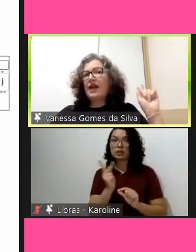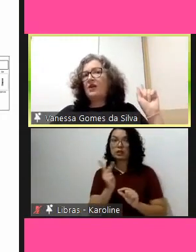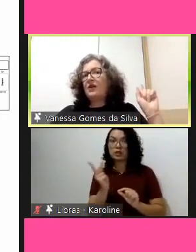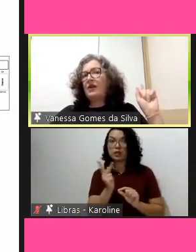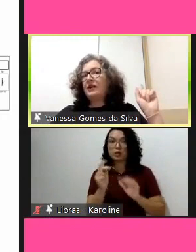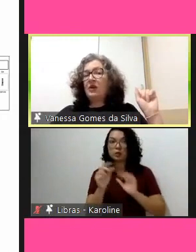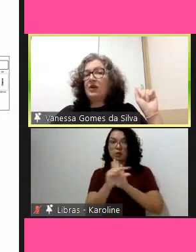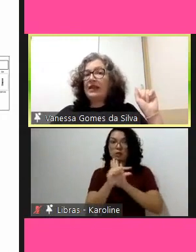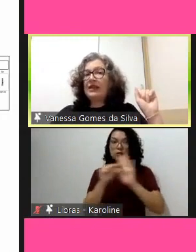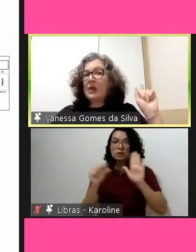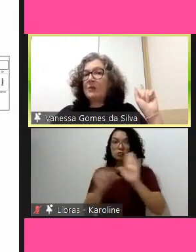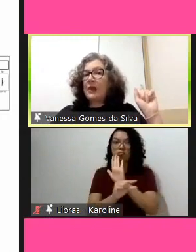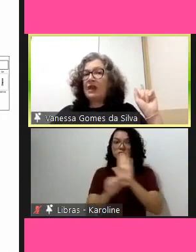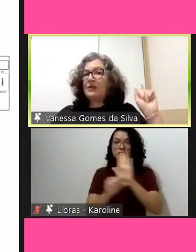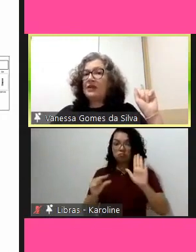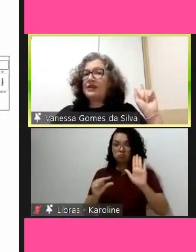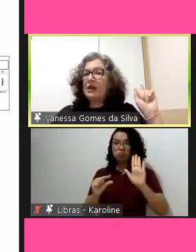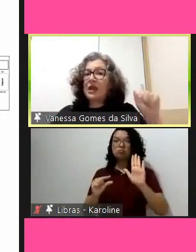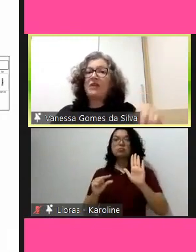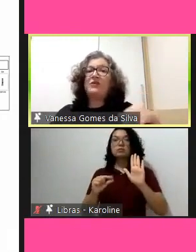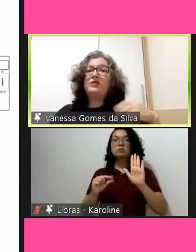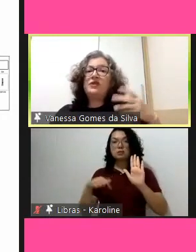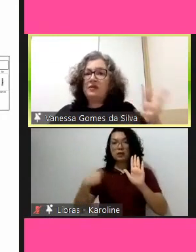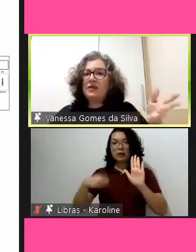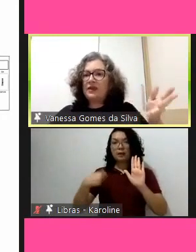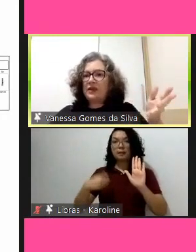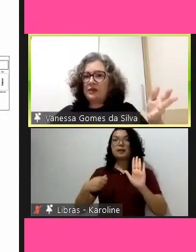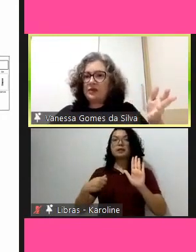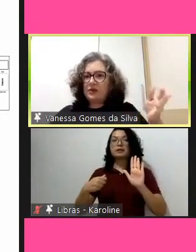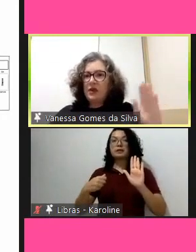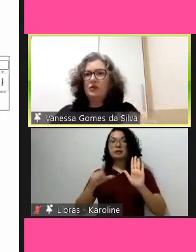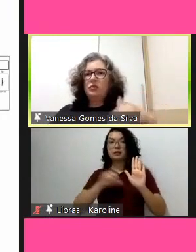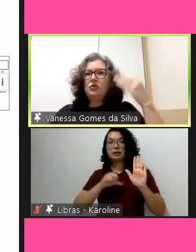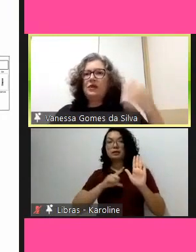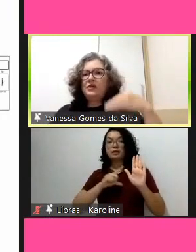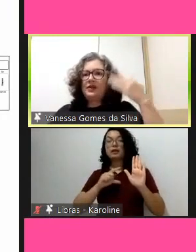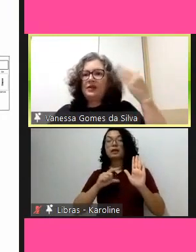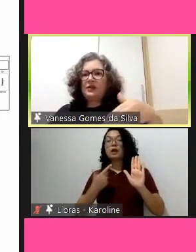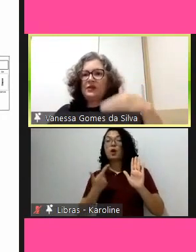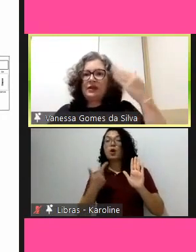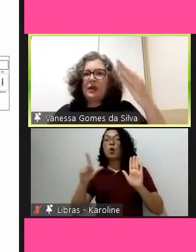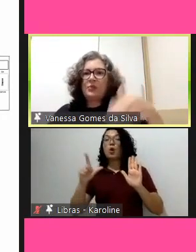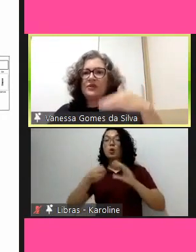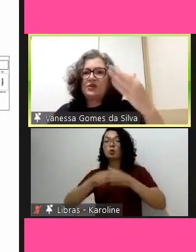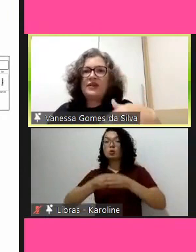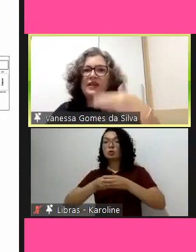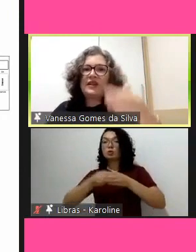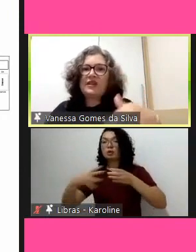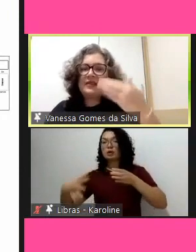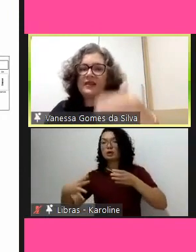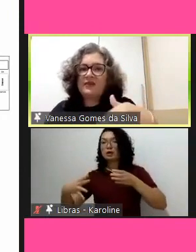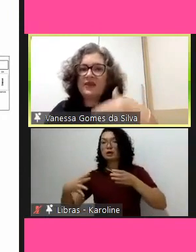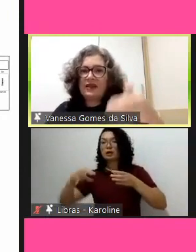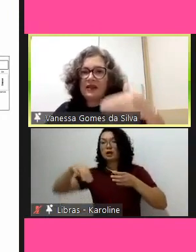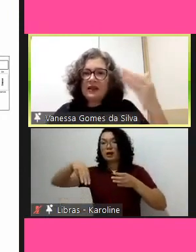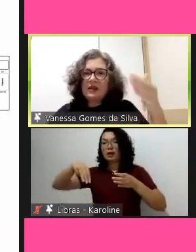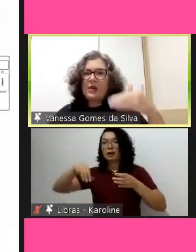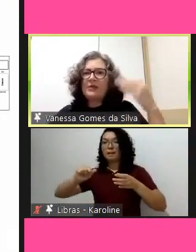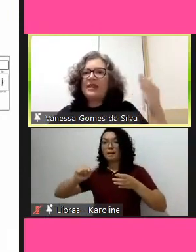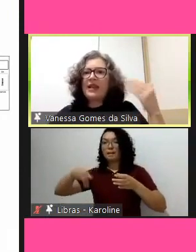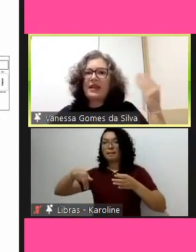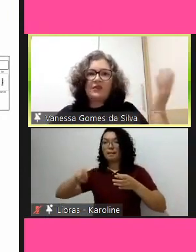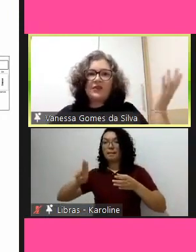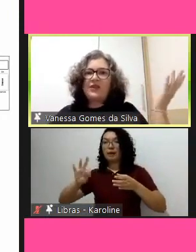eu utilizar agora, se eu olhar também para a manutenção, que é uma função da vida útil, o número de reposições que a gente precisa fazer